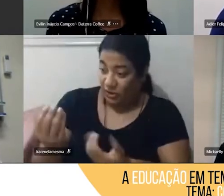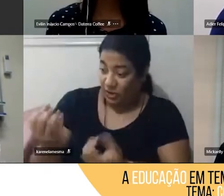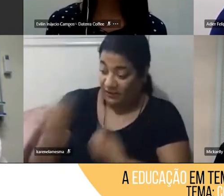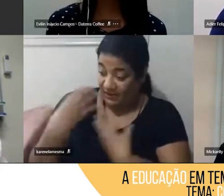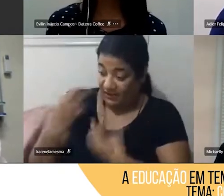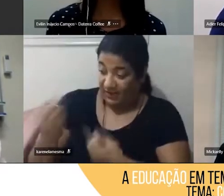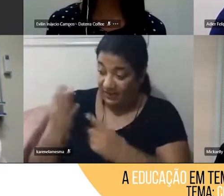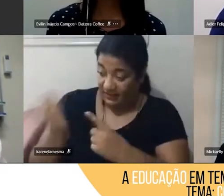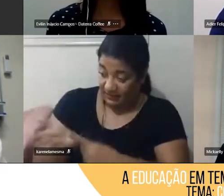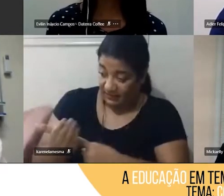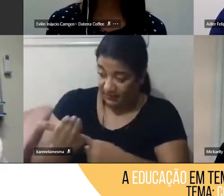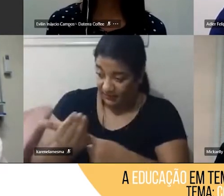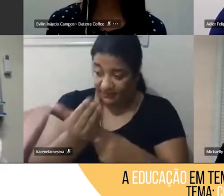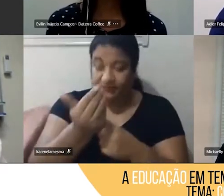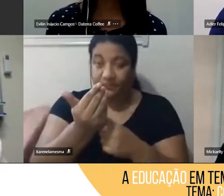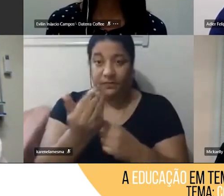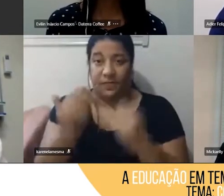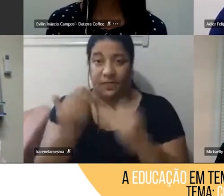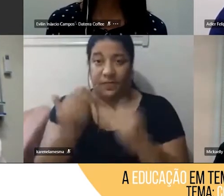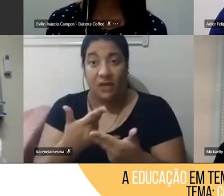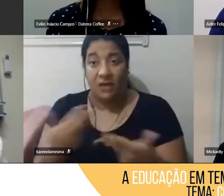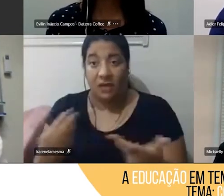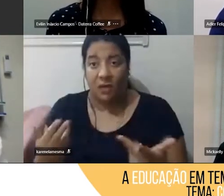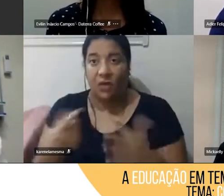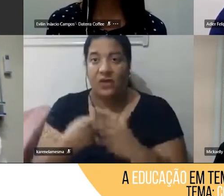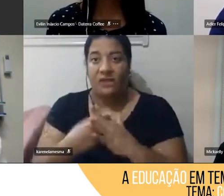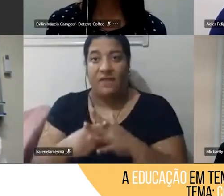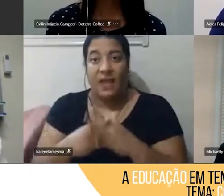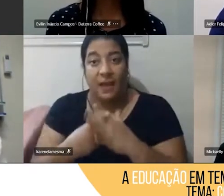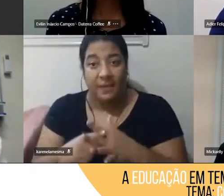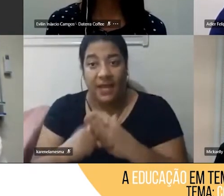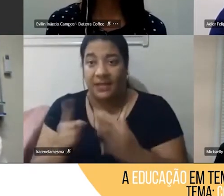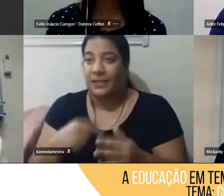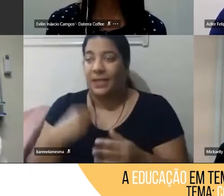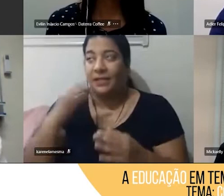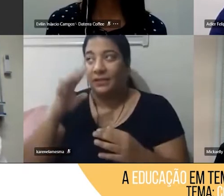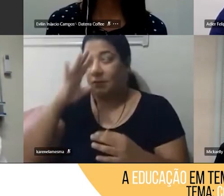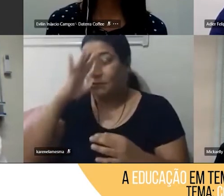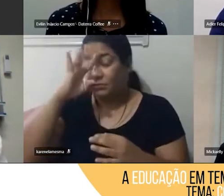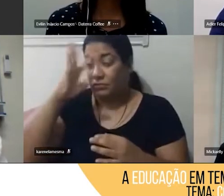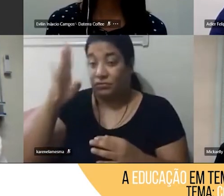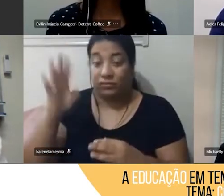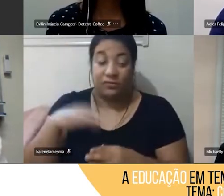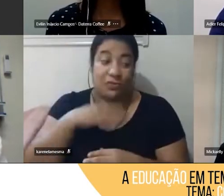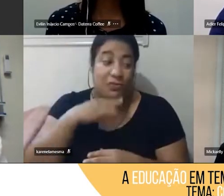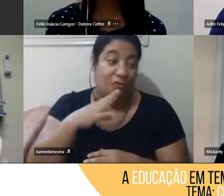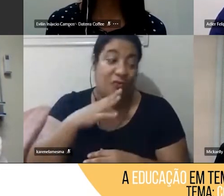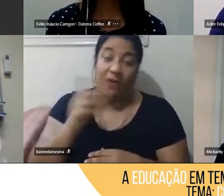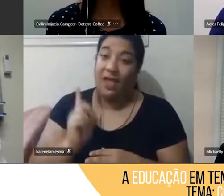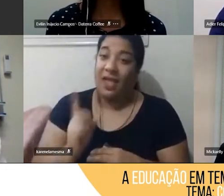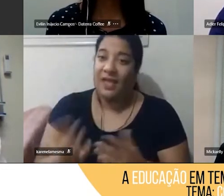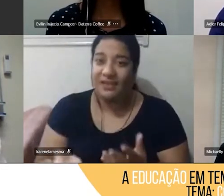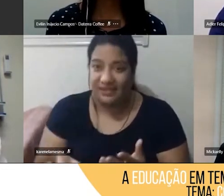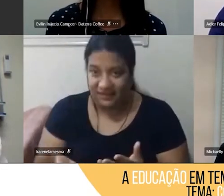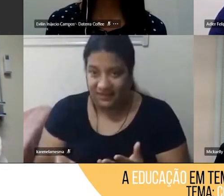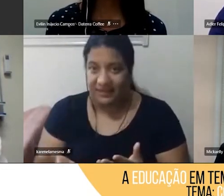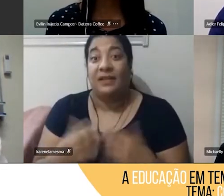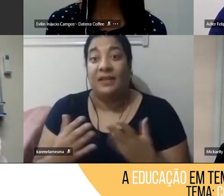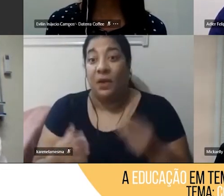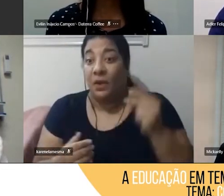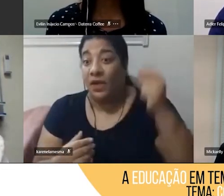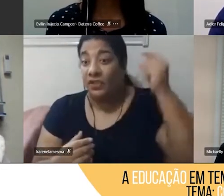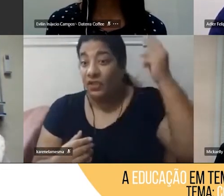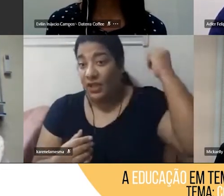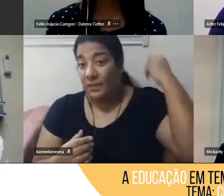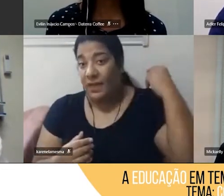trazendo ferramentas que a gente nem imagina que tenha, então antigamente a gente fazia dinâmica com